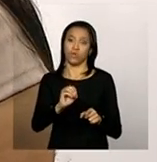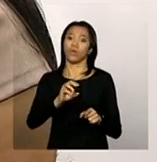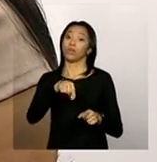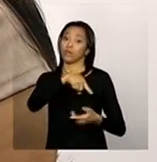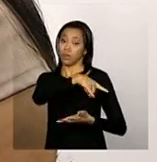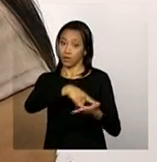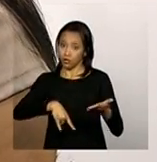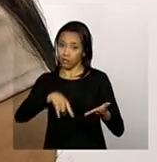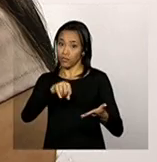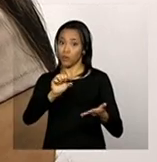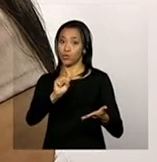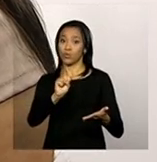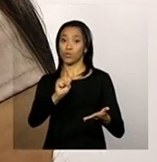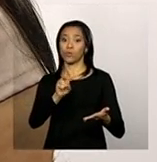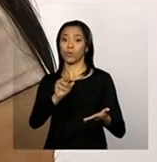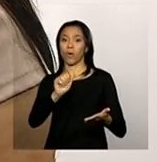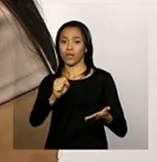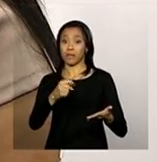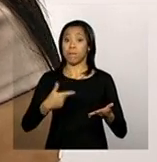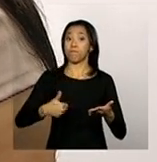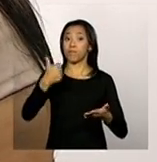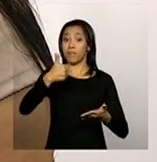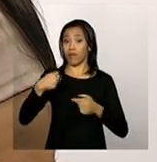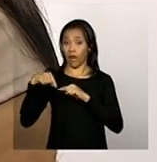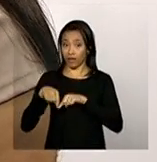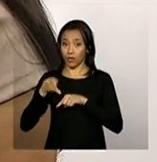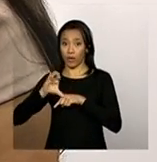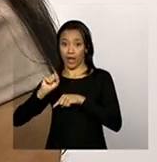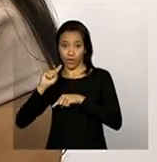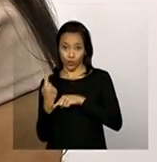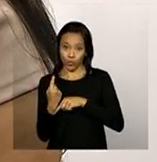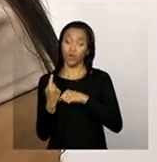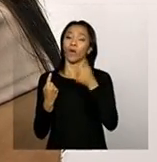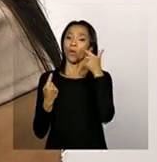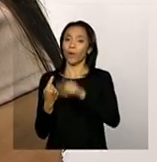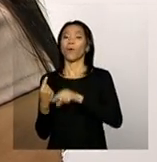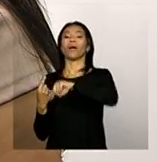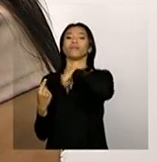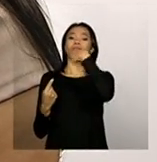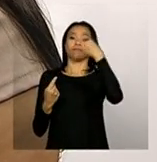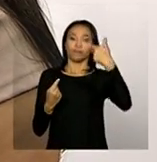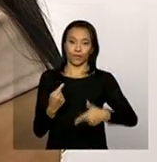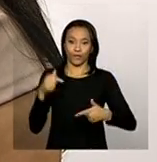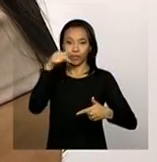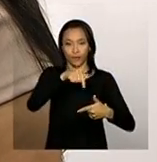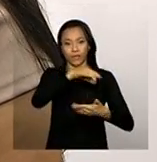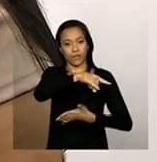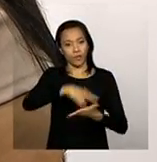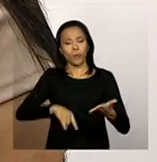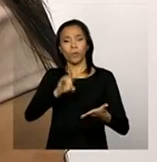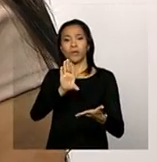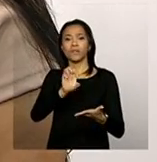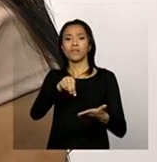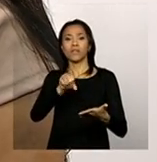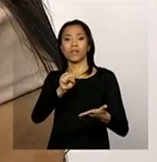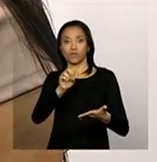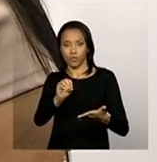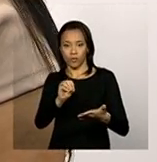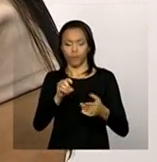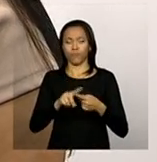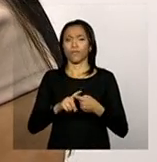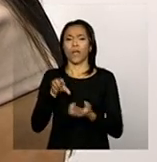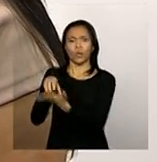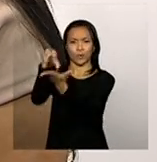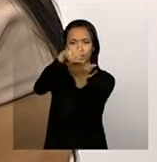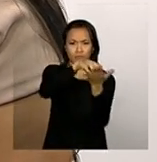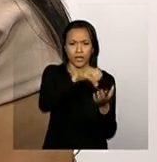Perfeito. Geralmente, unidades como a gestão e o conselho, eles já estão preenchidos. Mas as unidades do CRAS, do CREAS, do